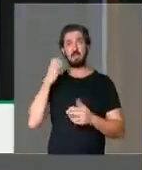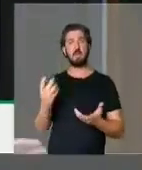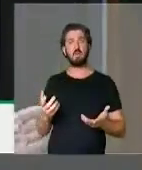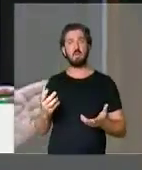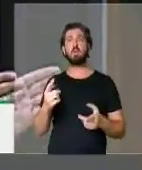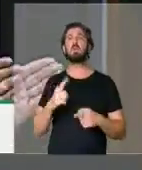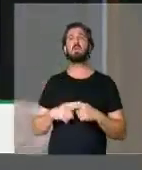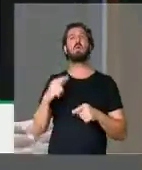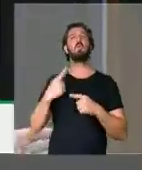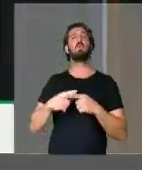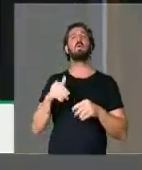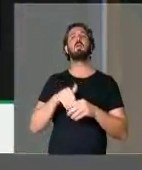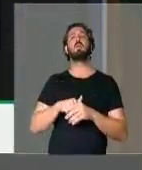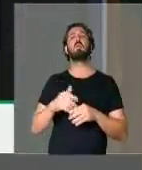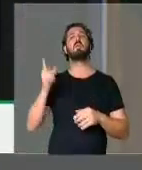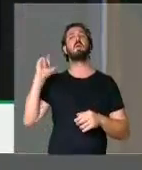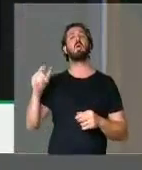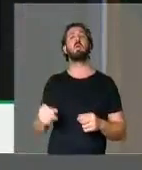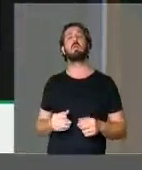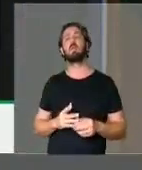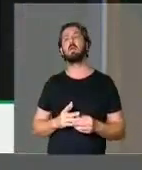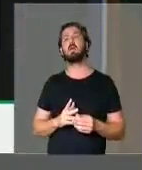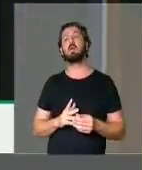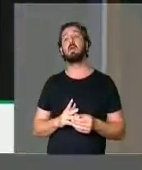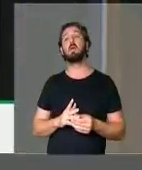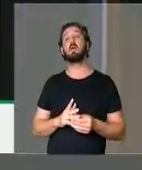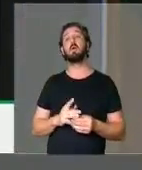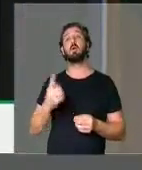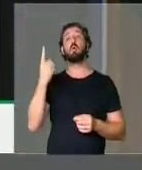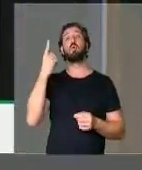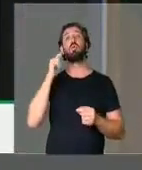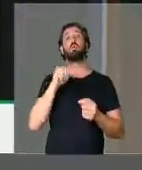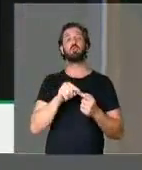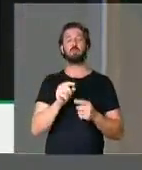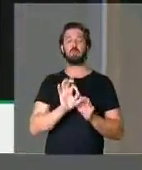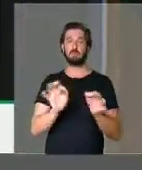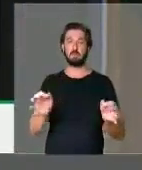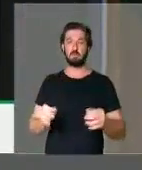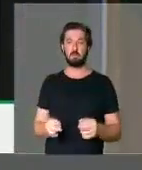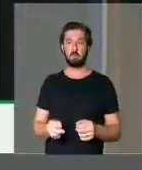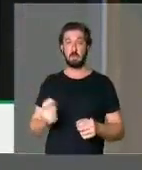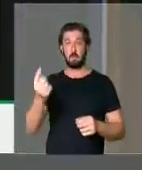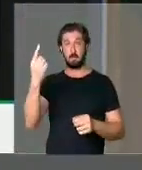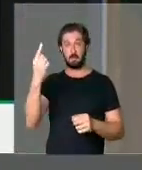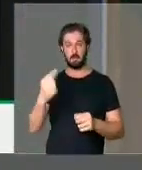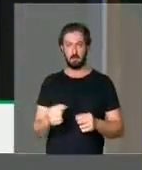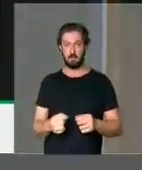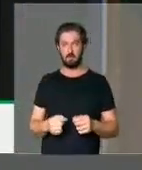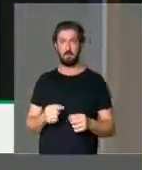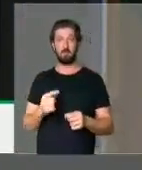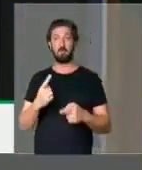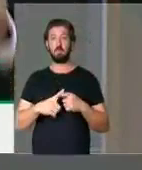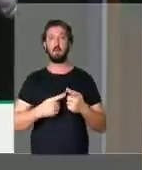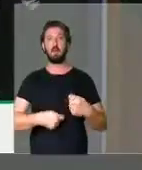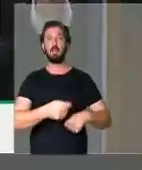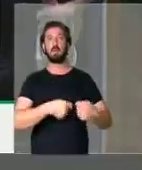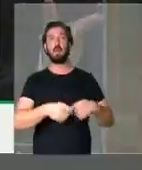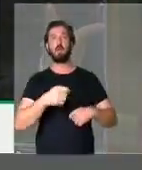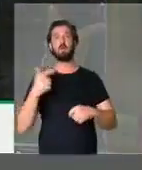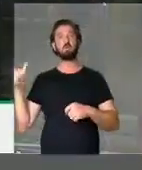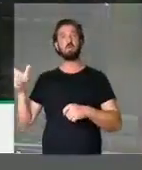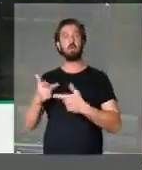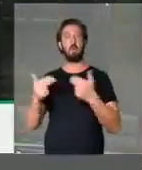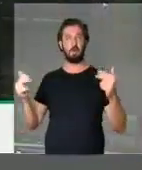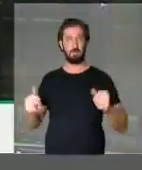que não pautaram essa matéria para o dia de ontem? Por um motivo simples. Em primeiro lugar, porque eles estavam negociando outras